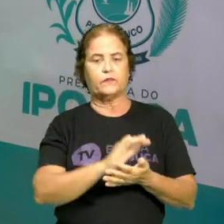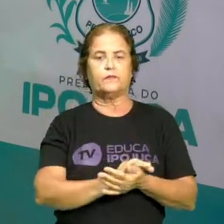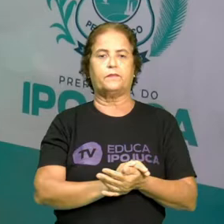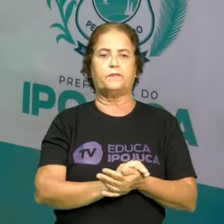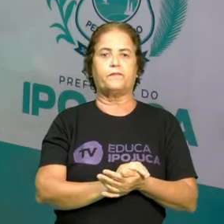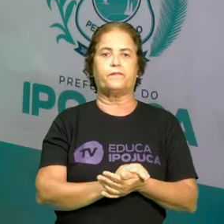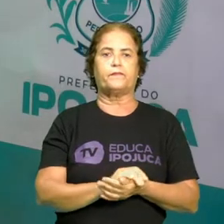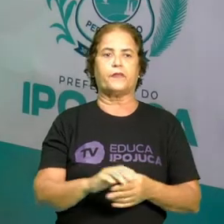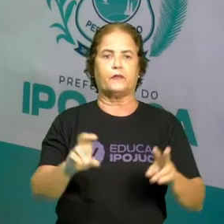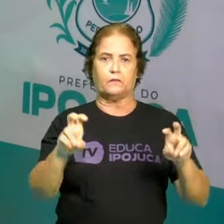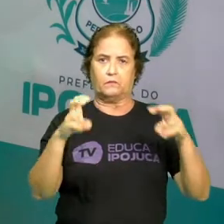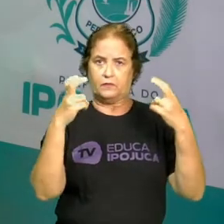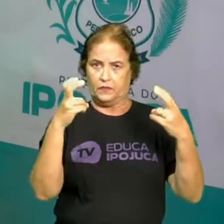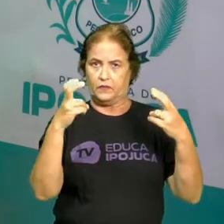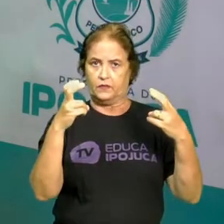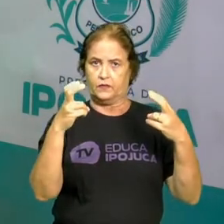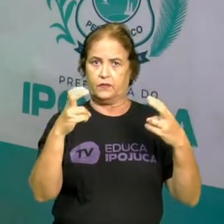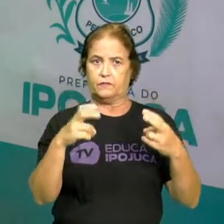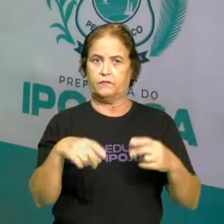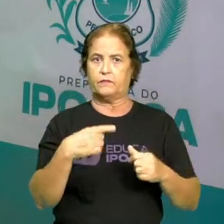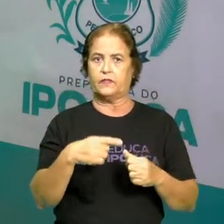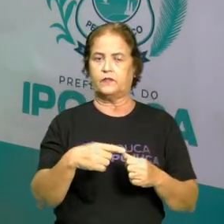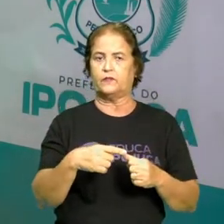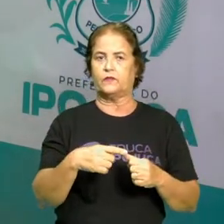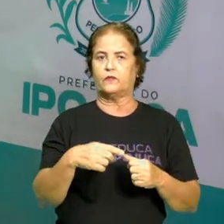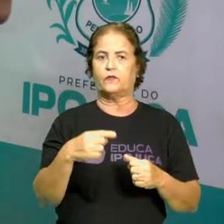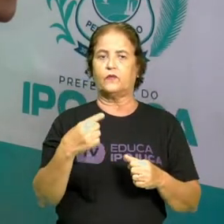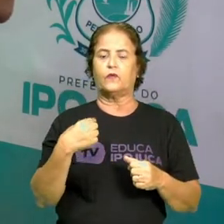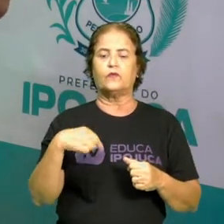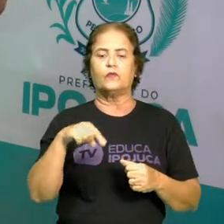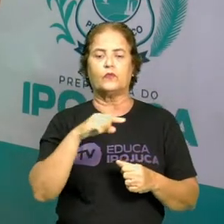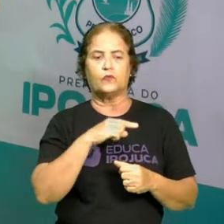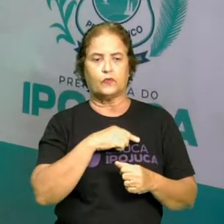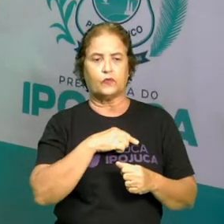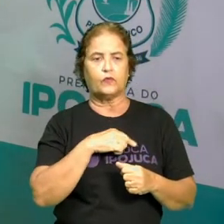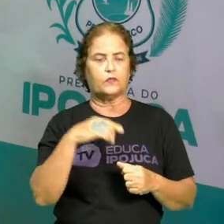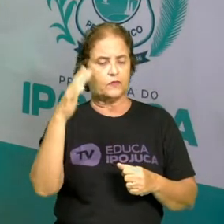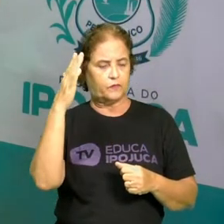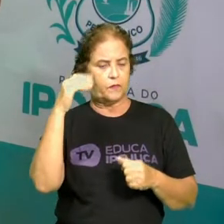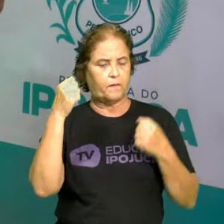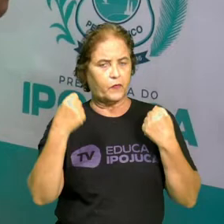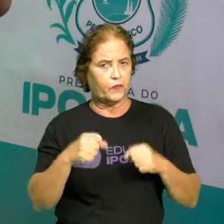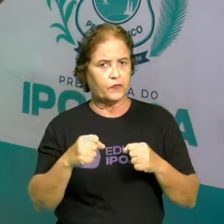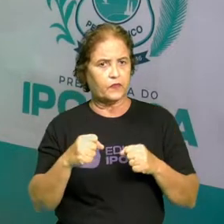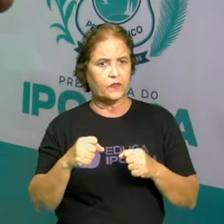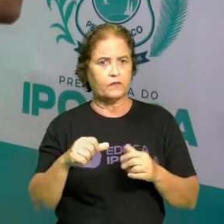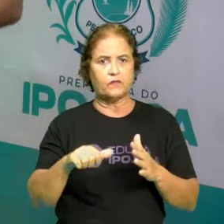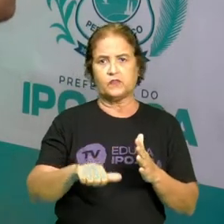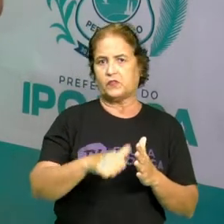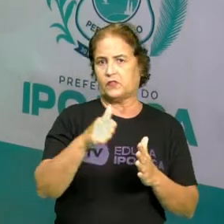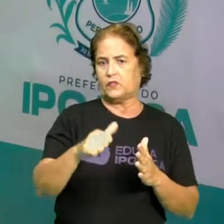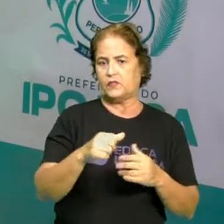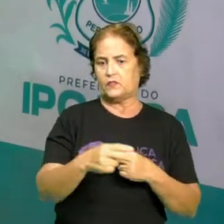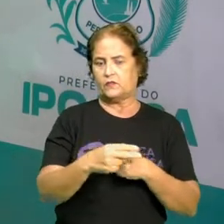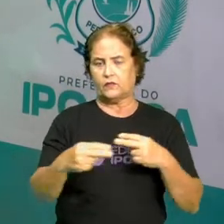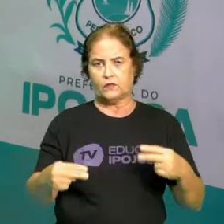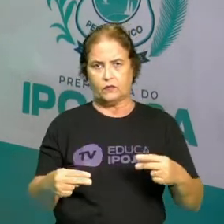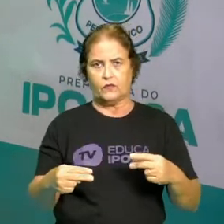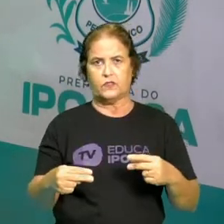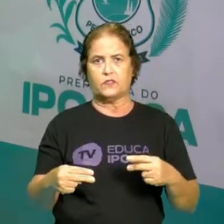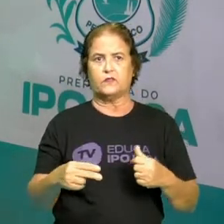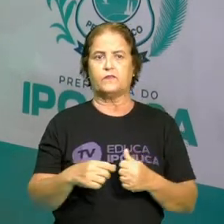percebendo isso, a gente consegue perceber e analisar situações. E eu tenho um aqui para a gente